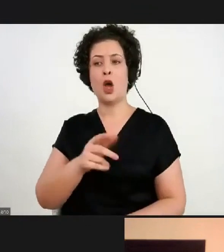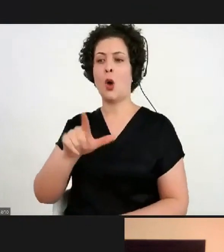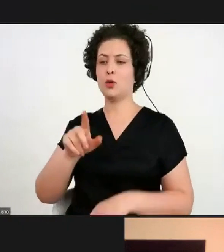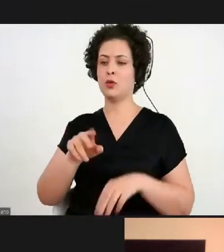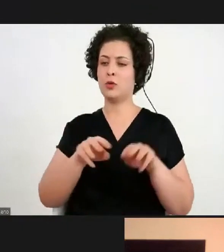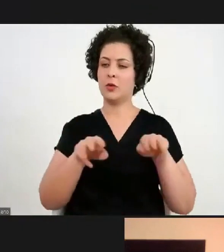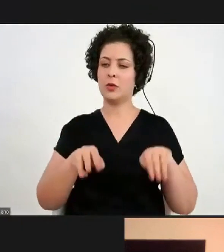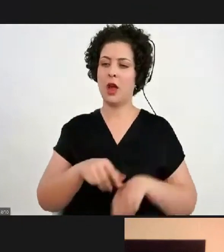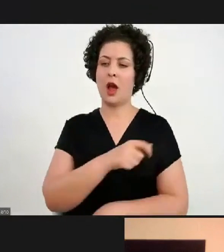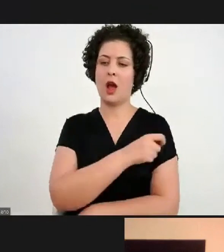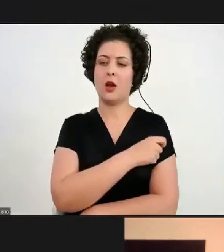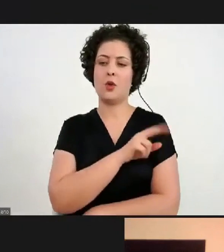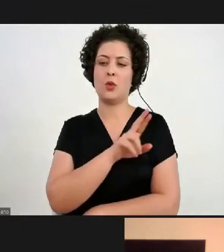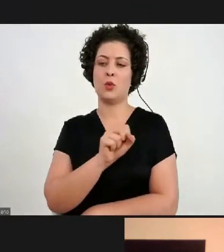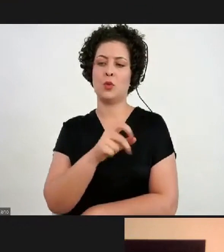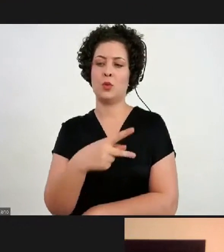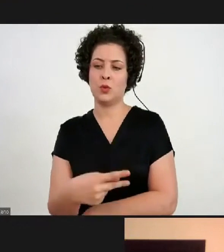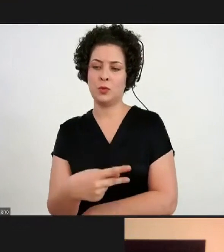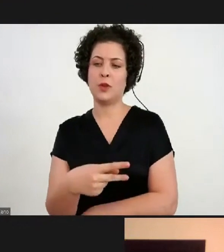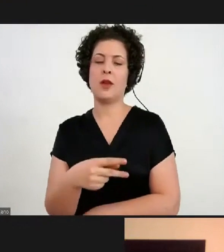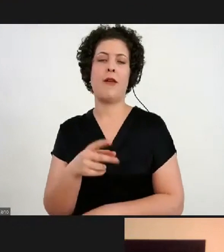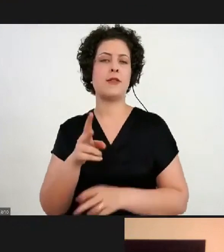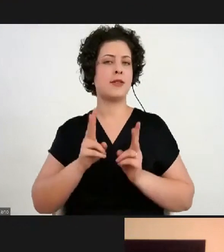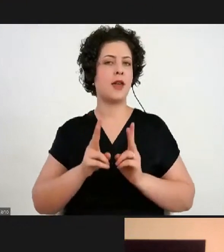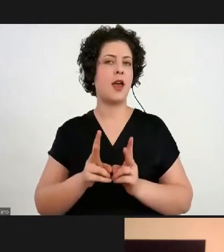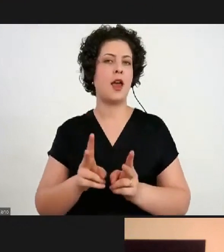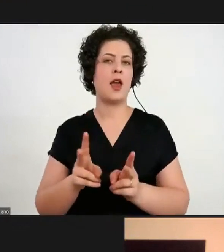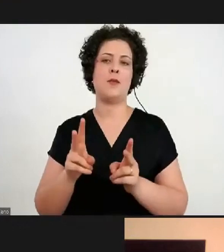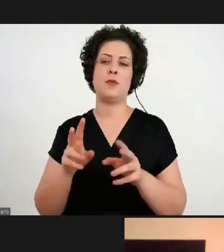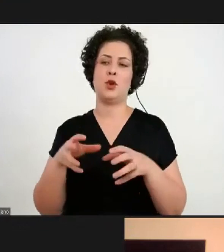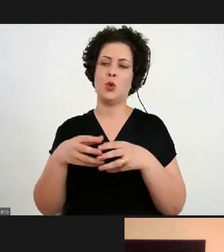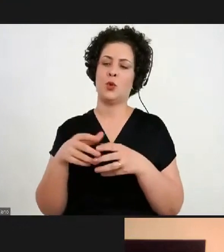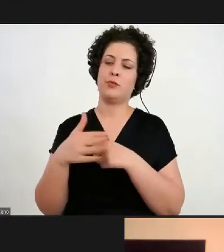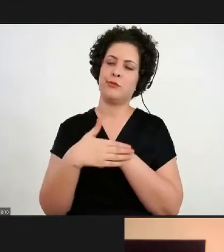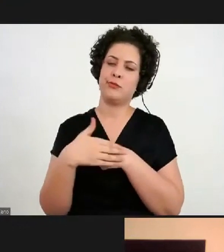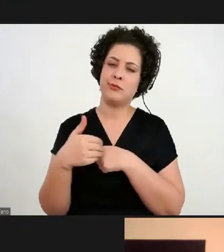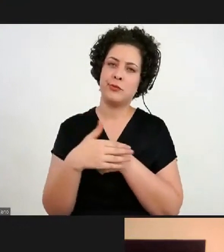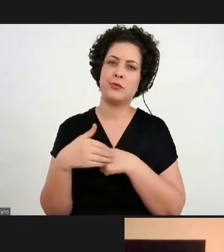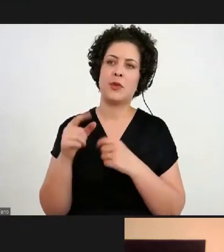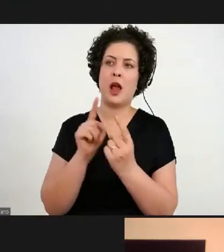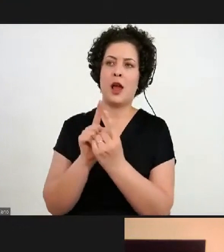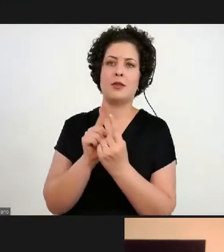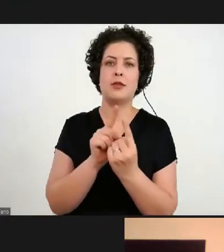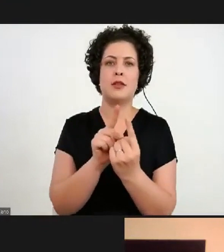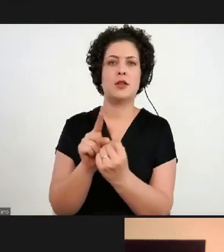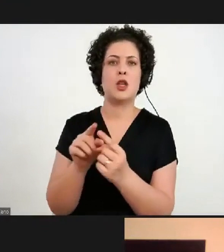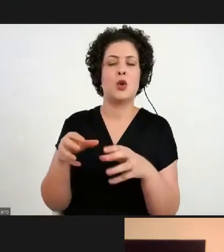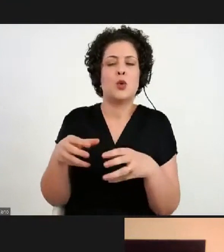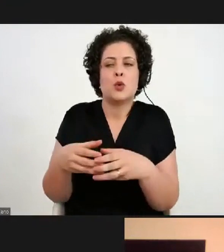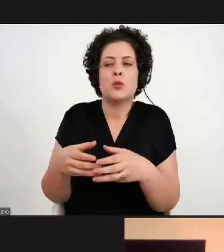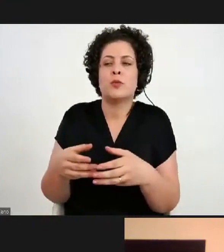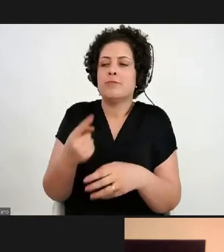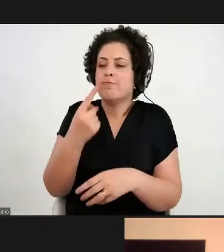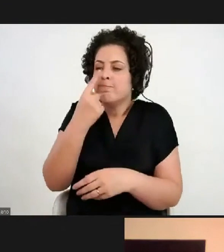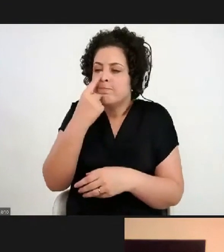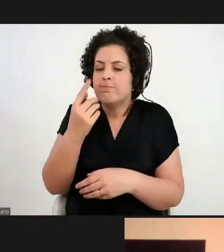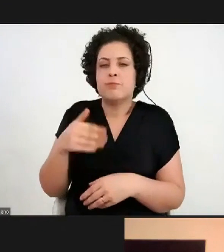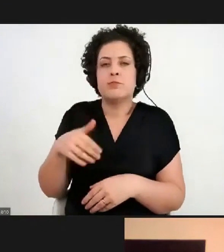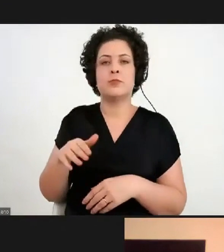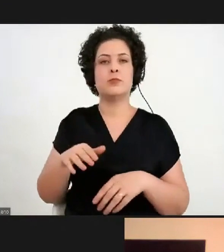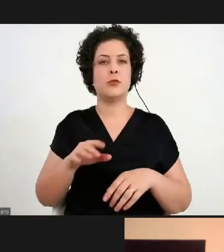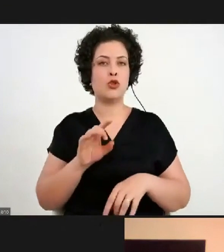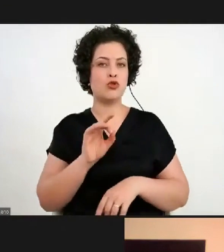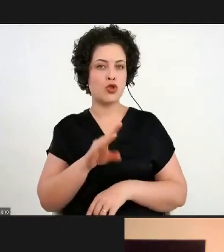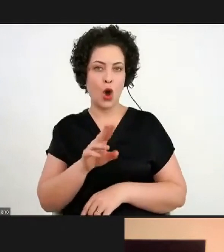os alunos da USP que, é claro, são sempre um grupo que a gente atende com muito carinho porque seria o nosso grupo mais próximo. Mas o museu não está aí só para